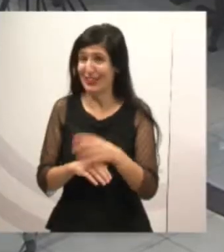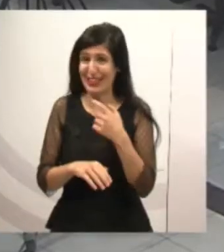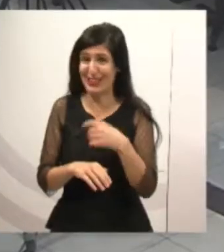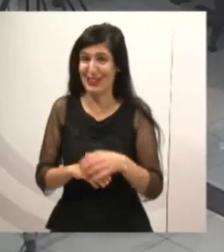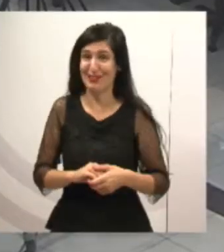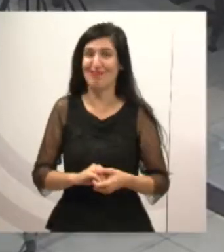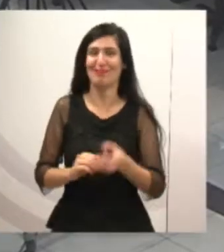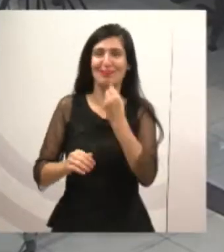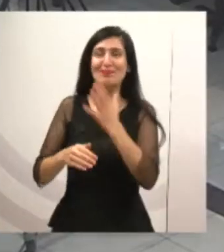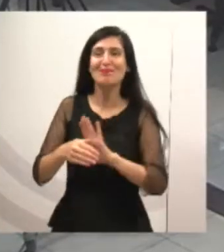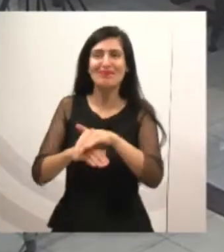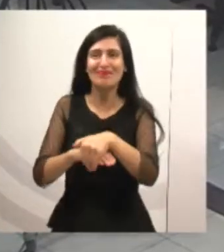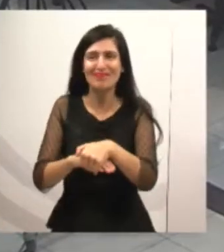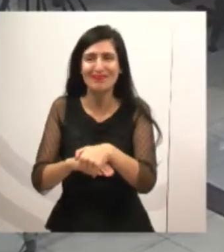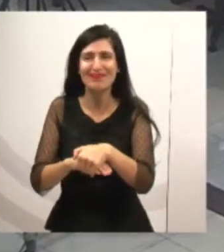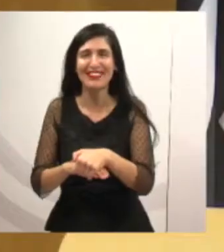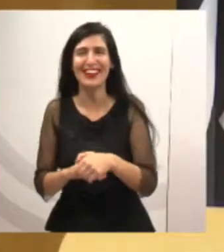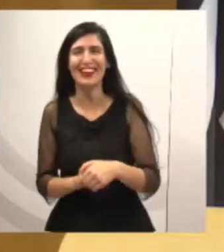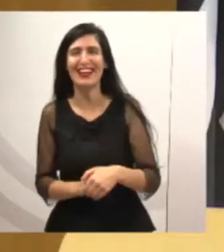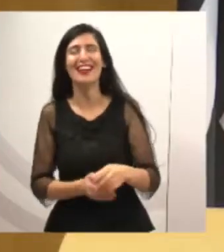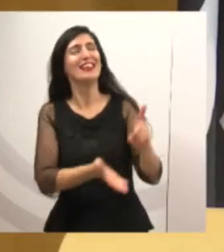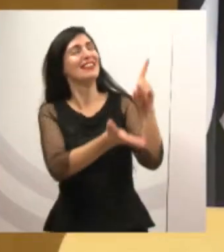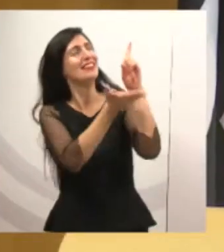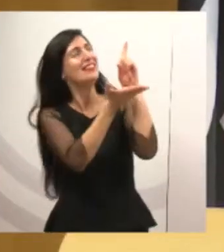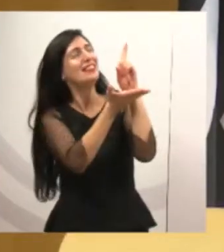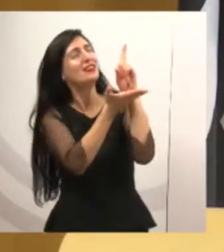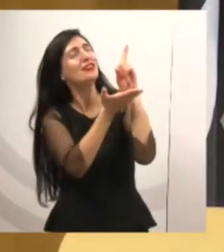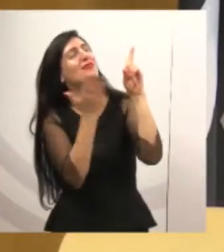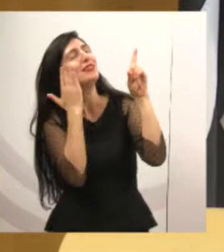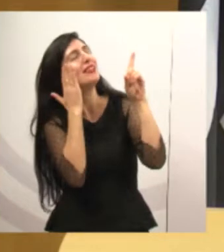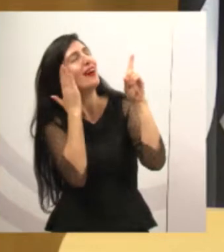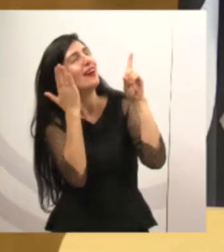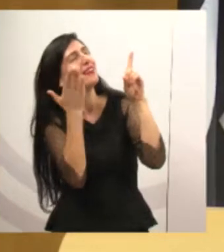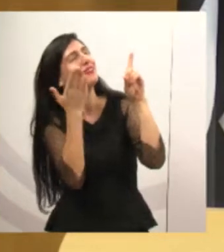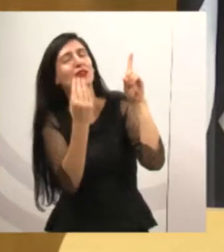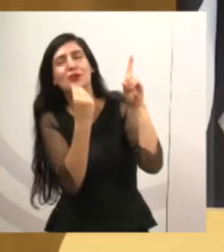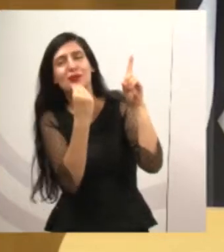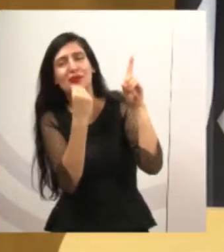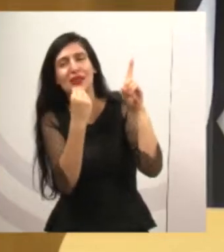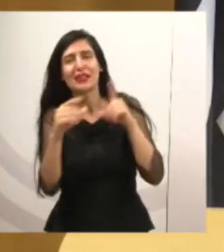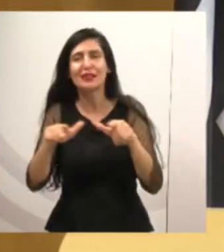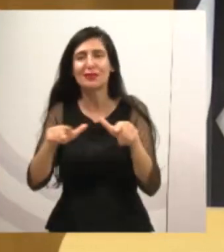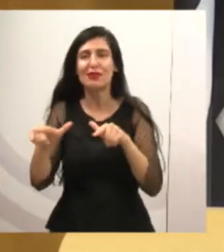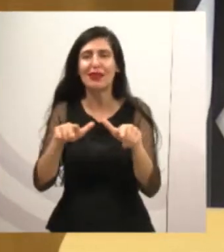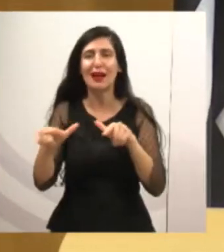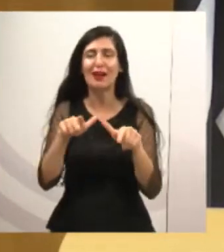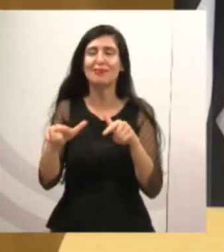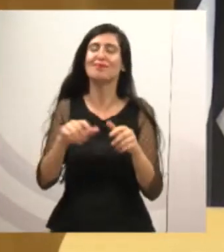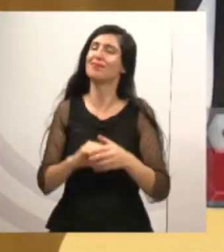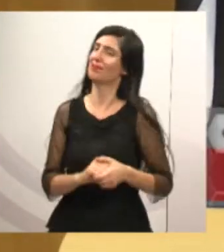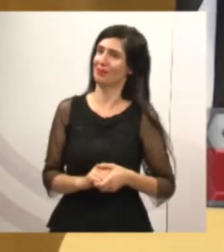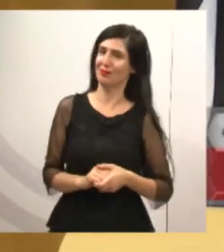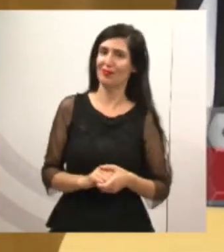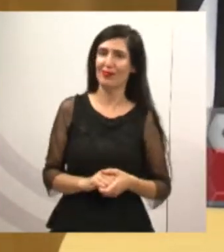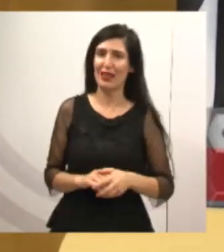Sempre agradecer a Deus por permitir que mais um dia eu esteja aqui falando um pouquinho dos nossos trabalhos.